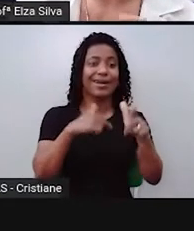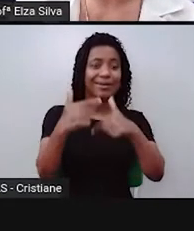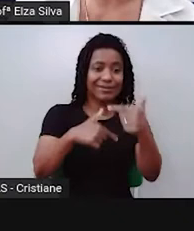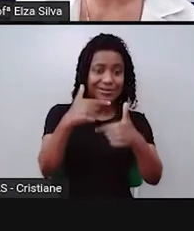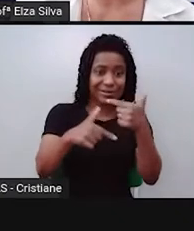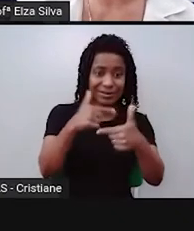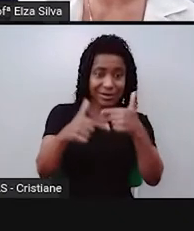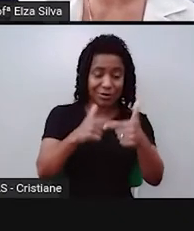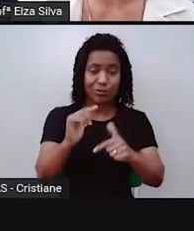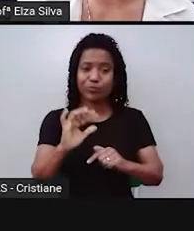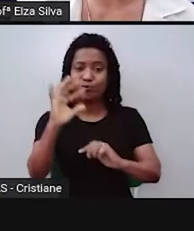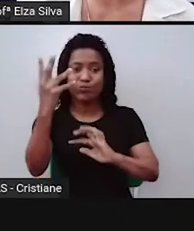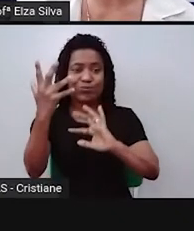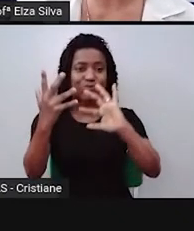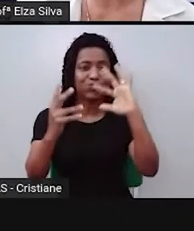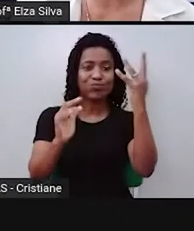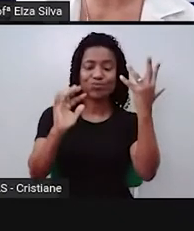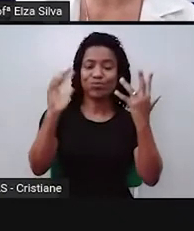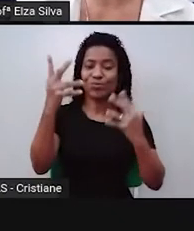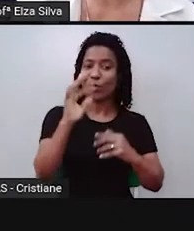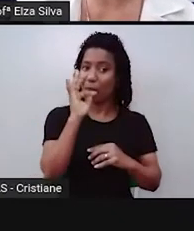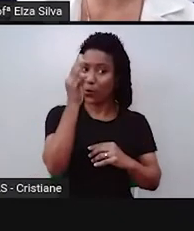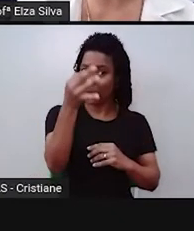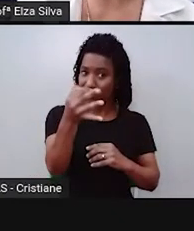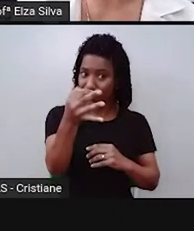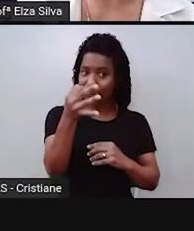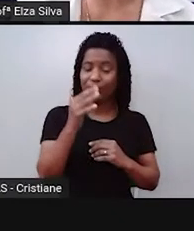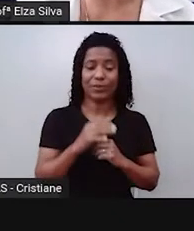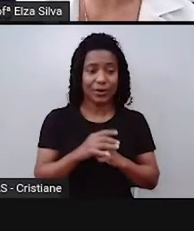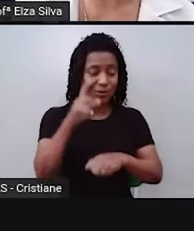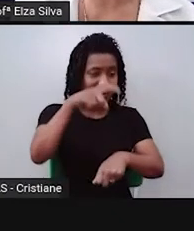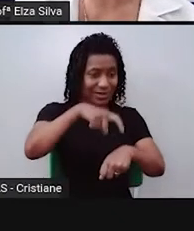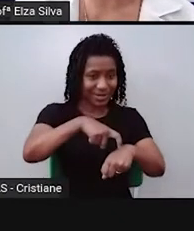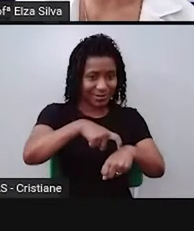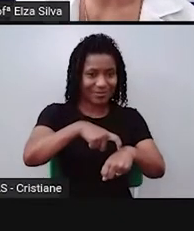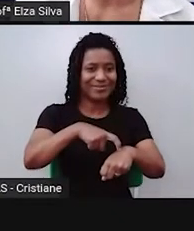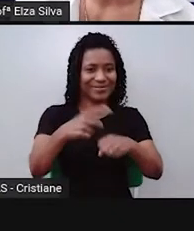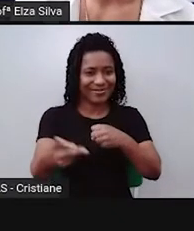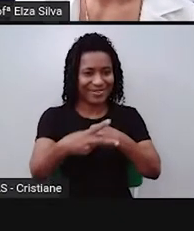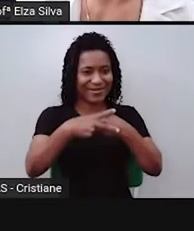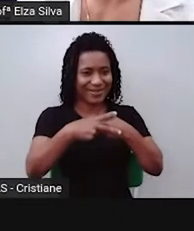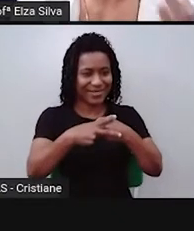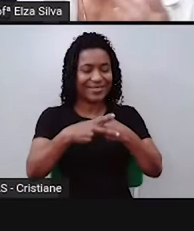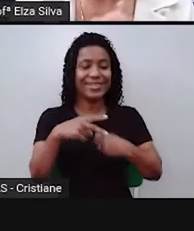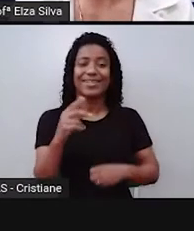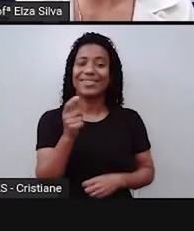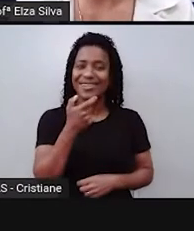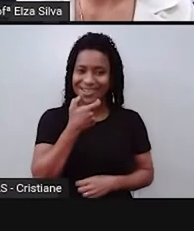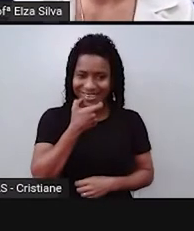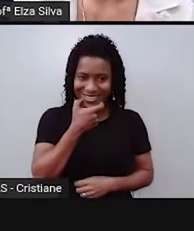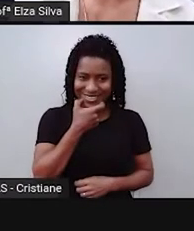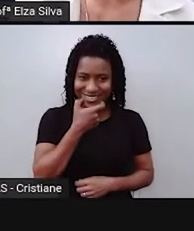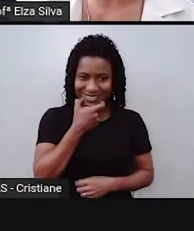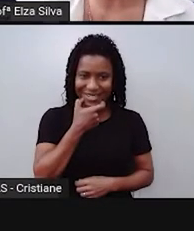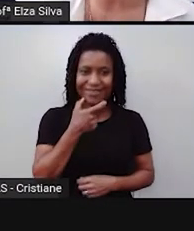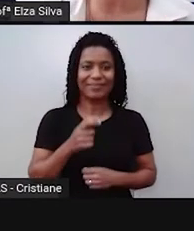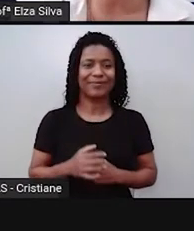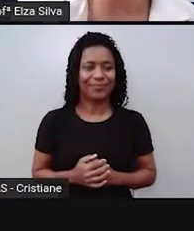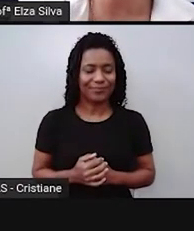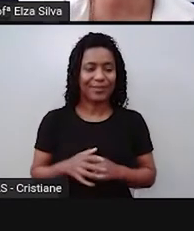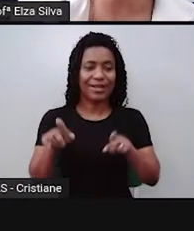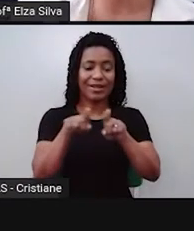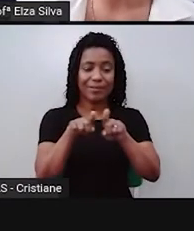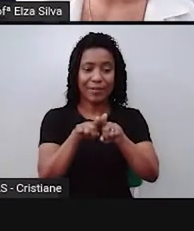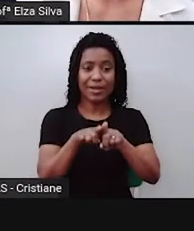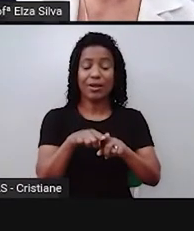Esse tempo verbal do inglês nós chamamos de filter continuous convoi until. E vamos relembrar o verbo to be no